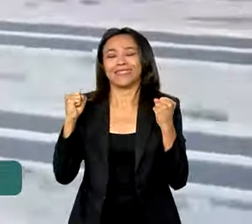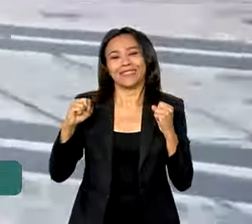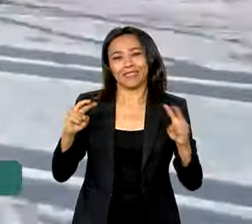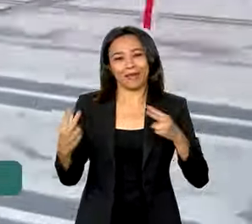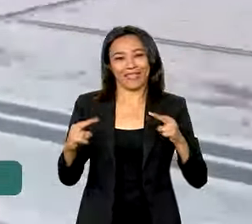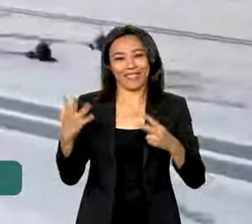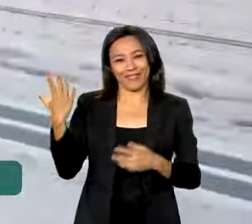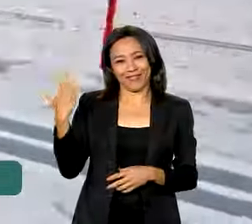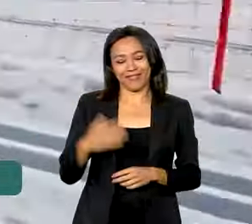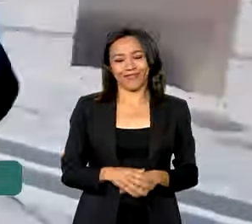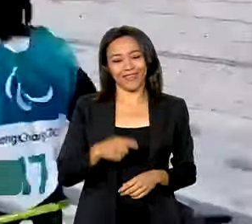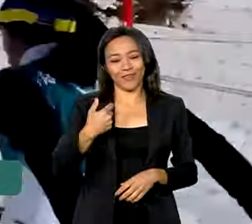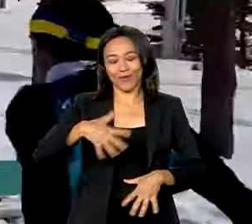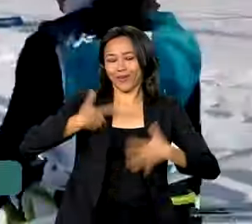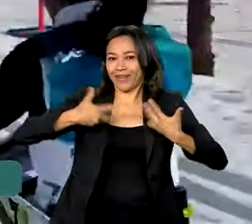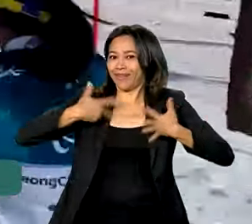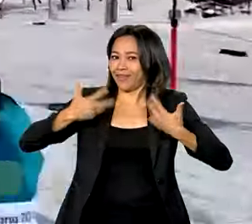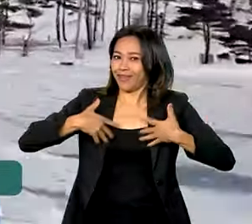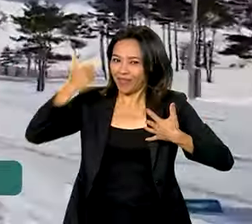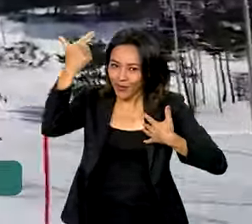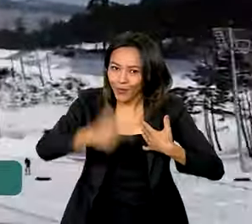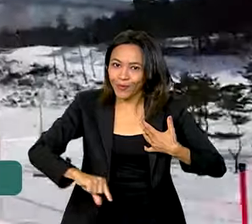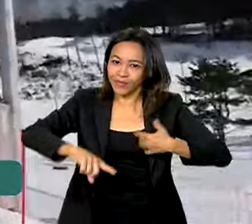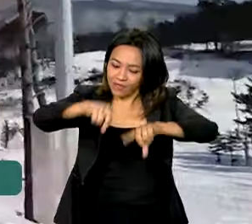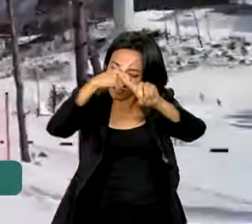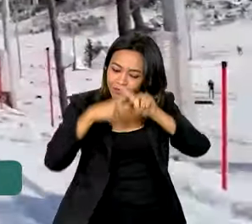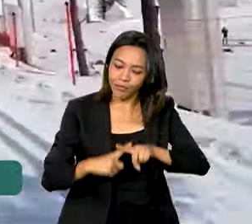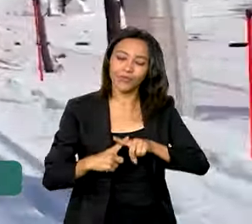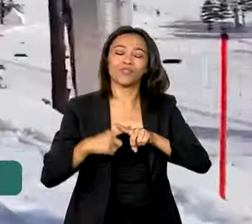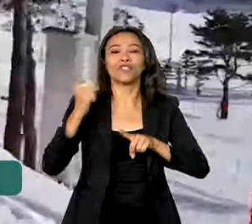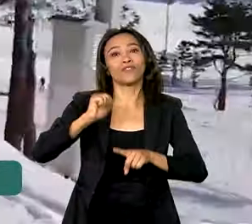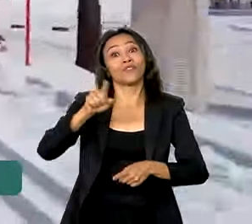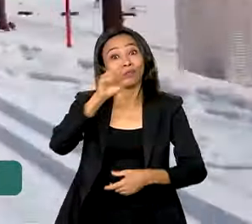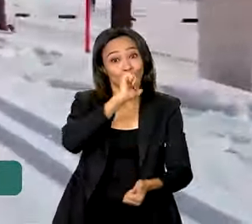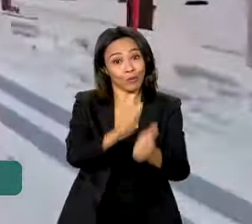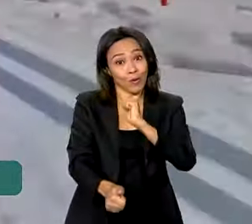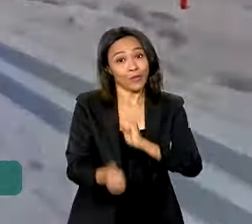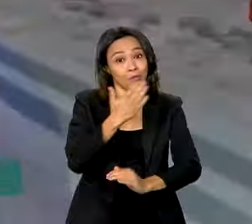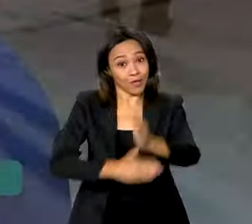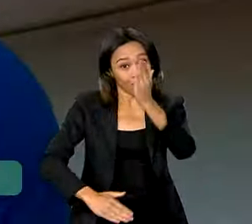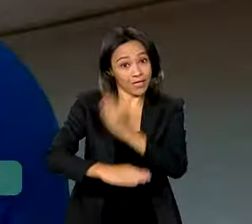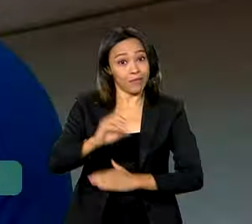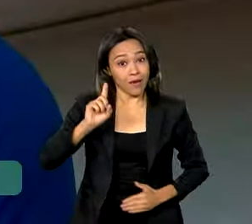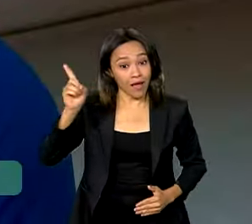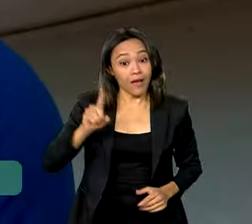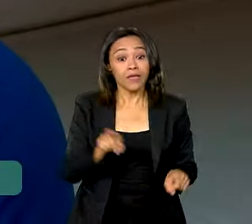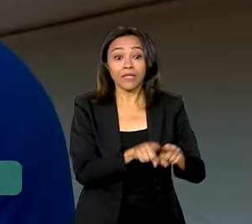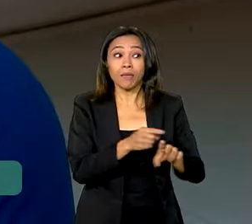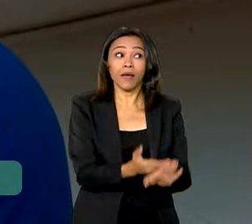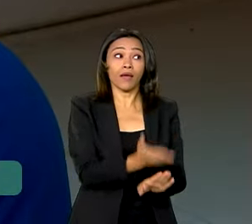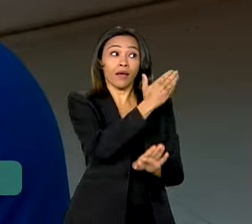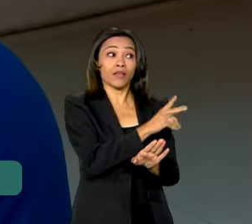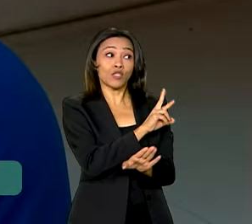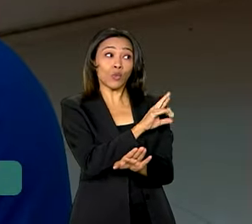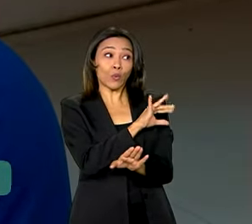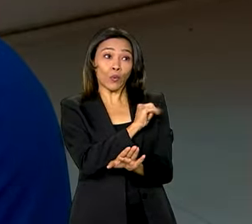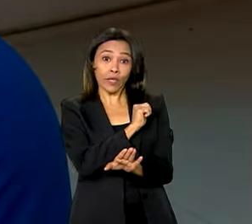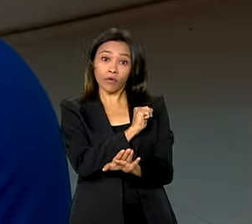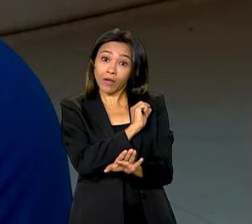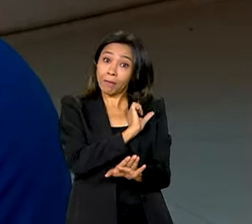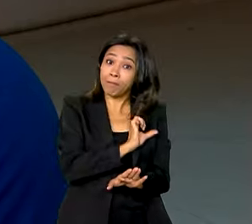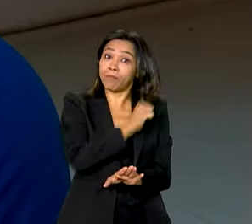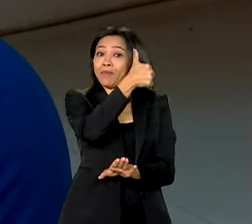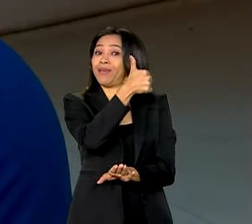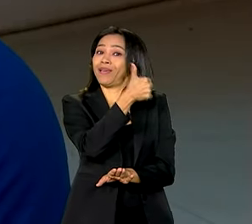Estou muito animada de poder competir mais uma vez nos Jogos Paralímpicos de verão. Nos Jogos do Rio, que foi a minha primeira participação,